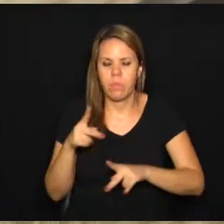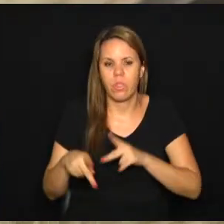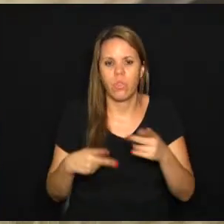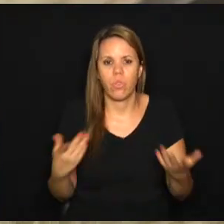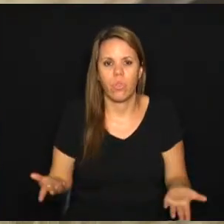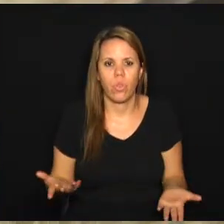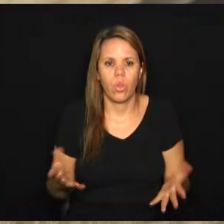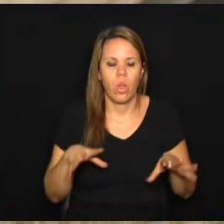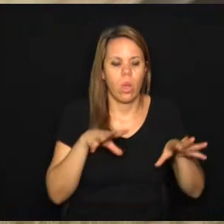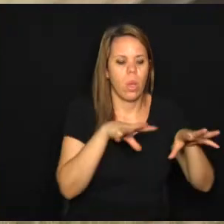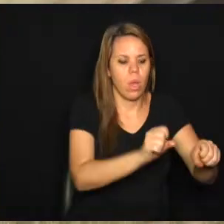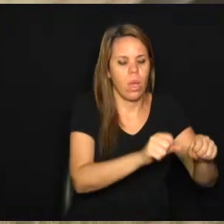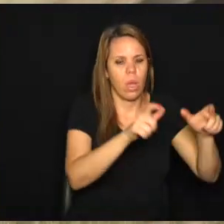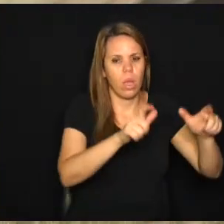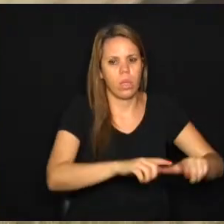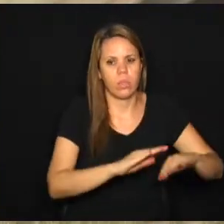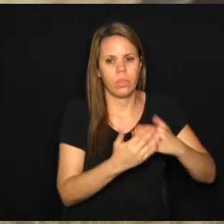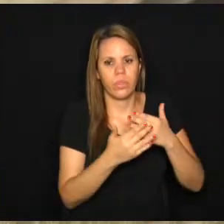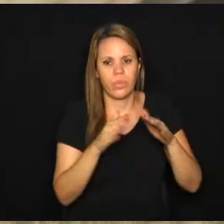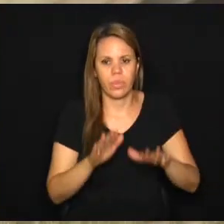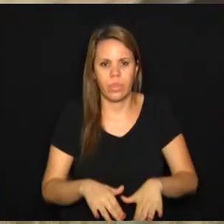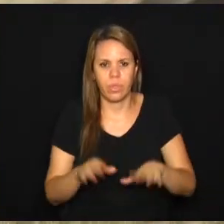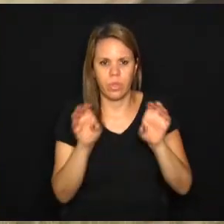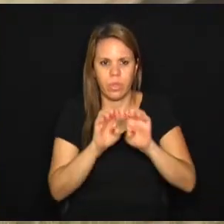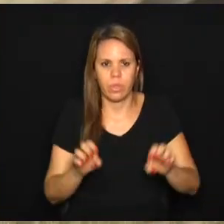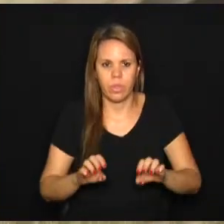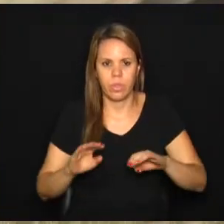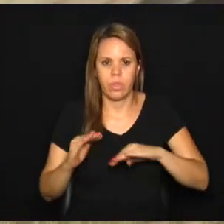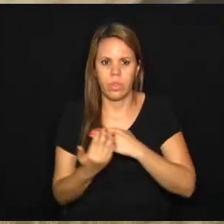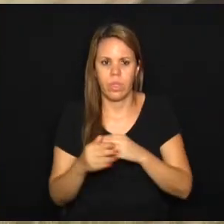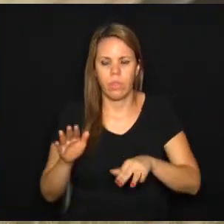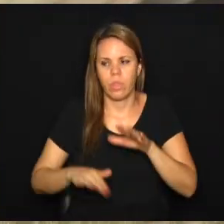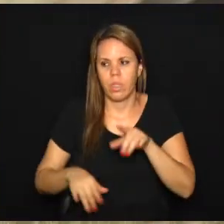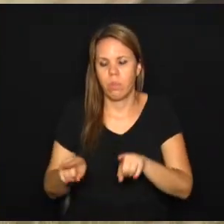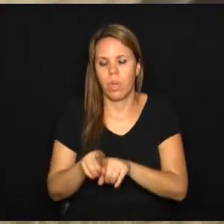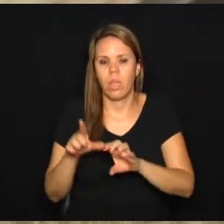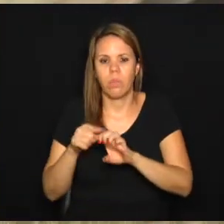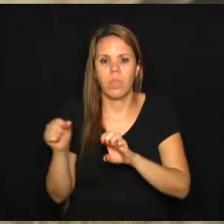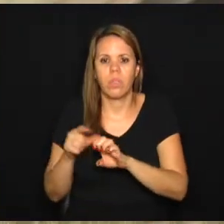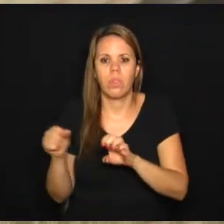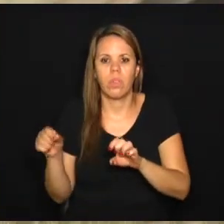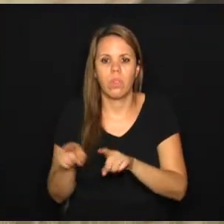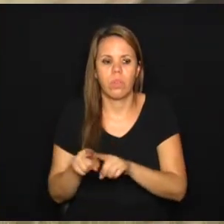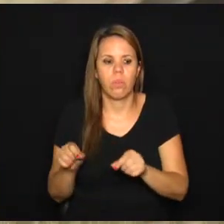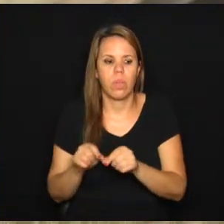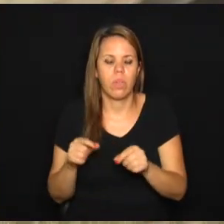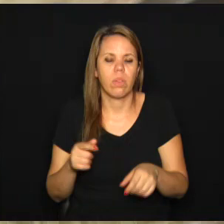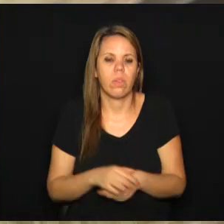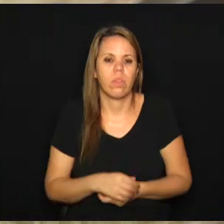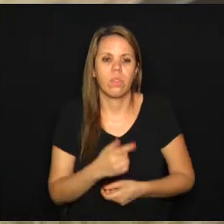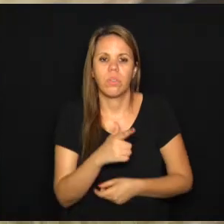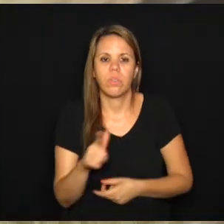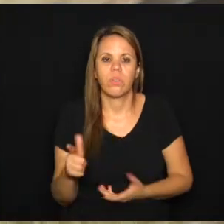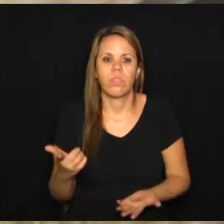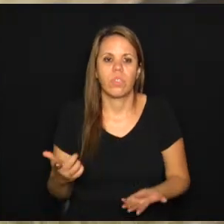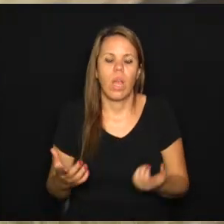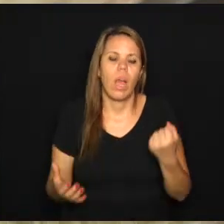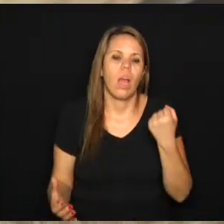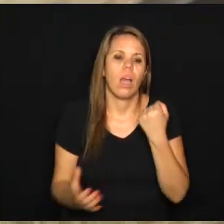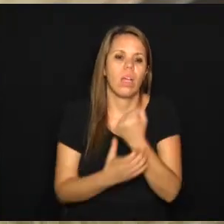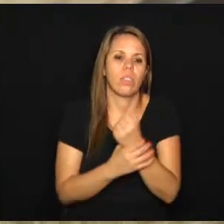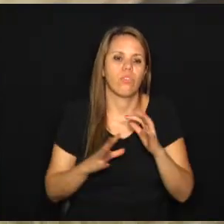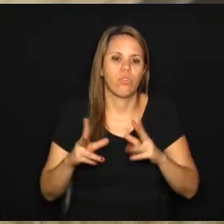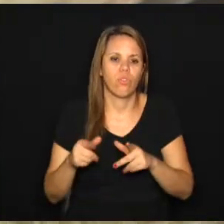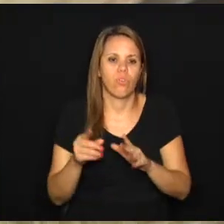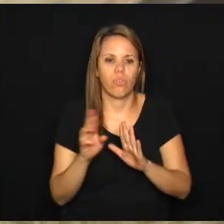ocuparam uma determinada região e ali estruturaram seus bairros, seja às vezes empreendedores que empreenderam sem efetivamente assegurar que